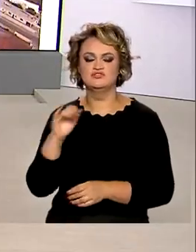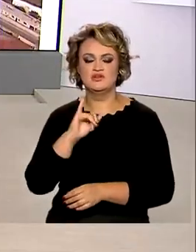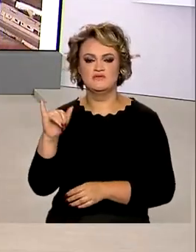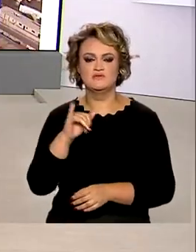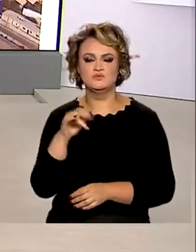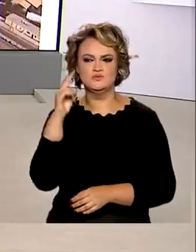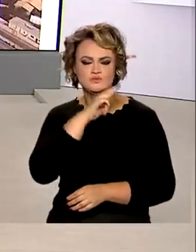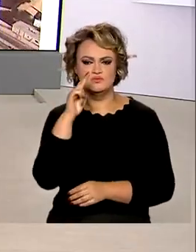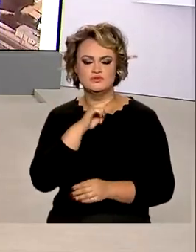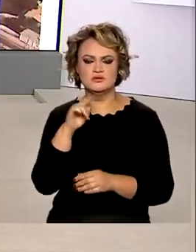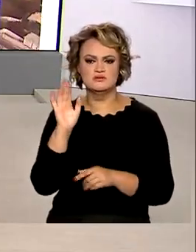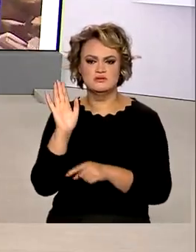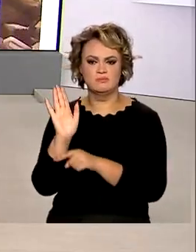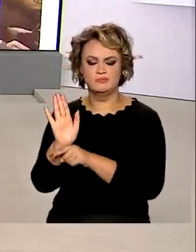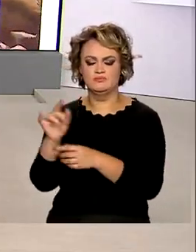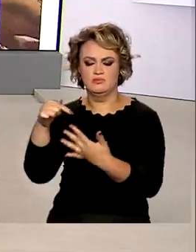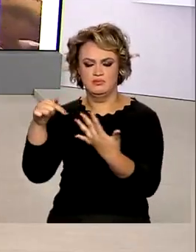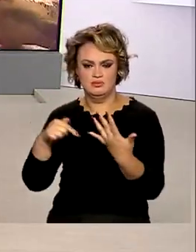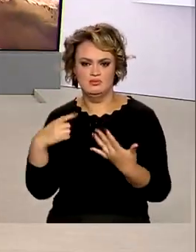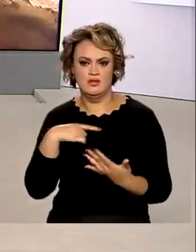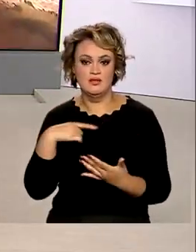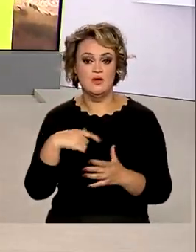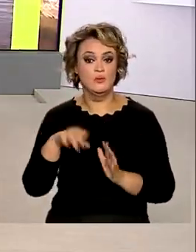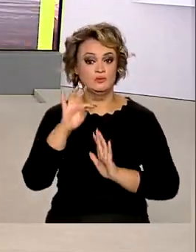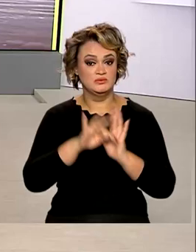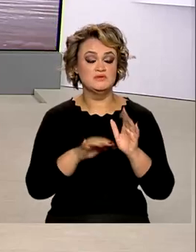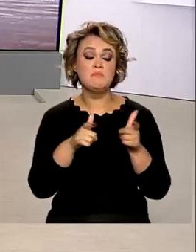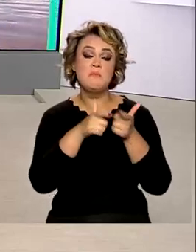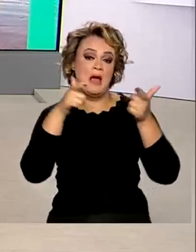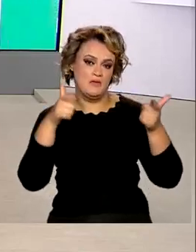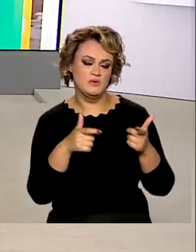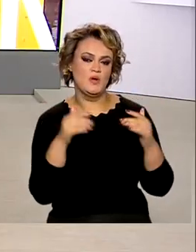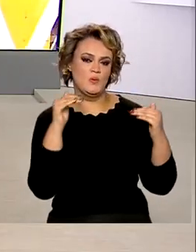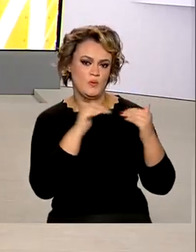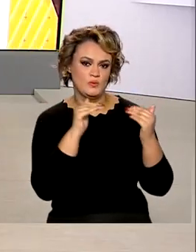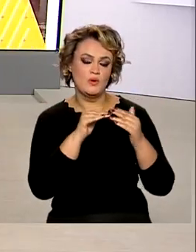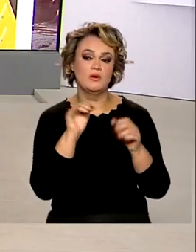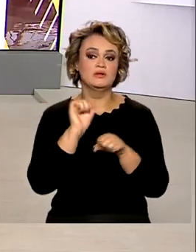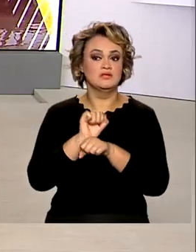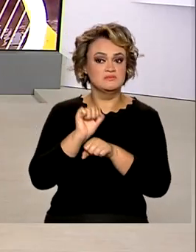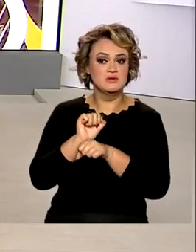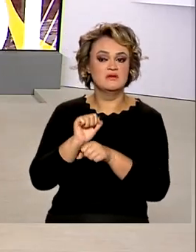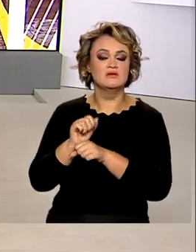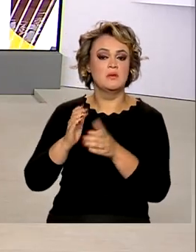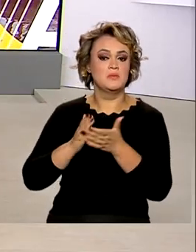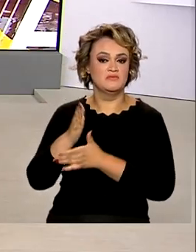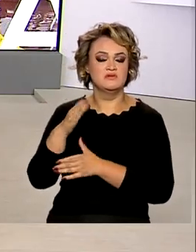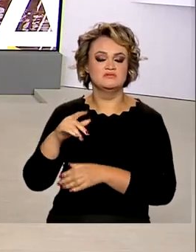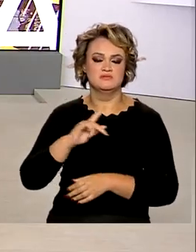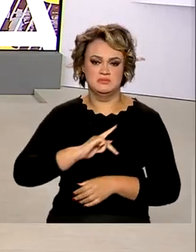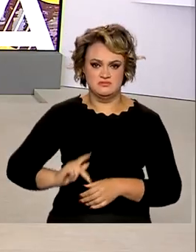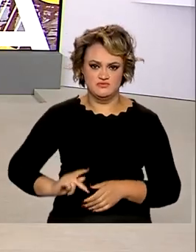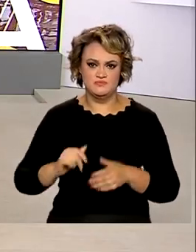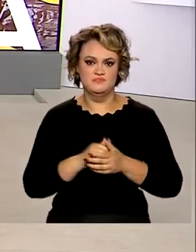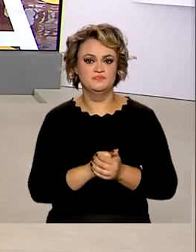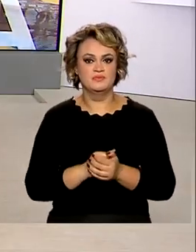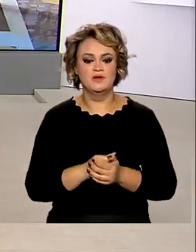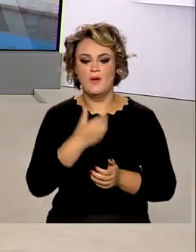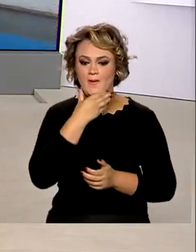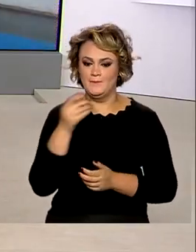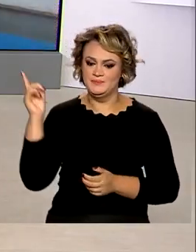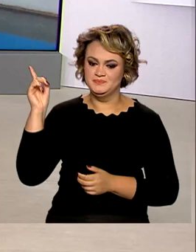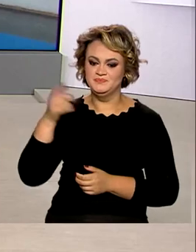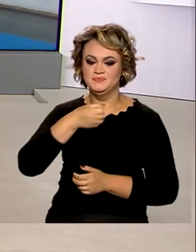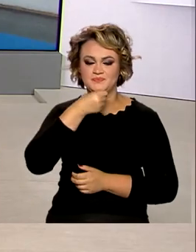Emergência. O texto foi aprovado por ampla maioria e segue agora para a promulgação. Vamos conversar com o repórter